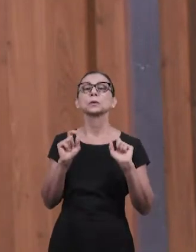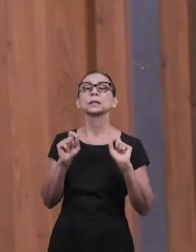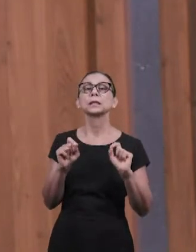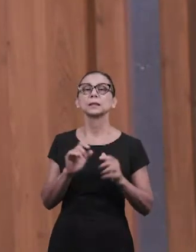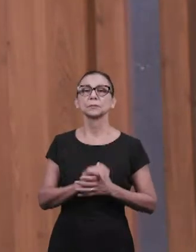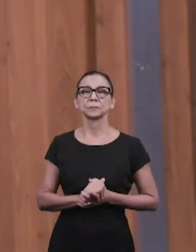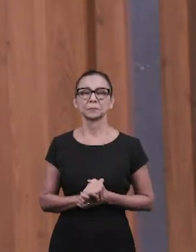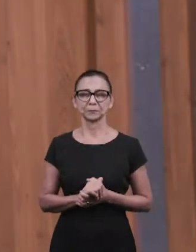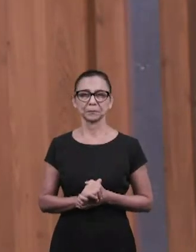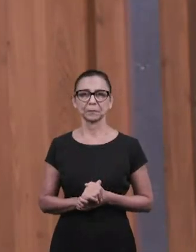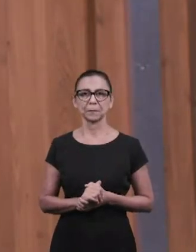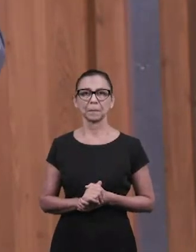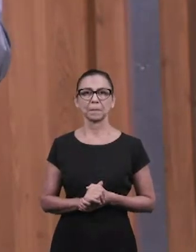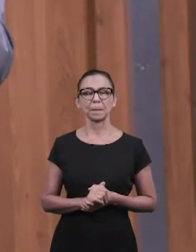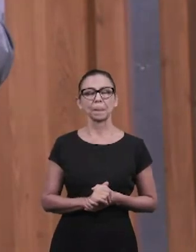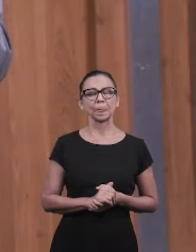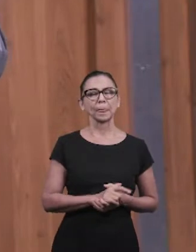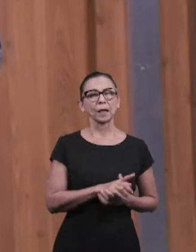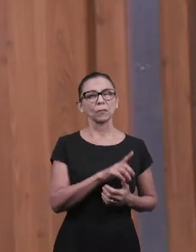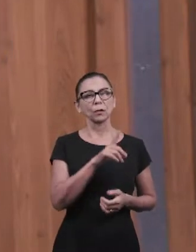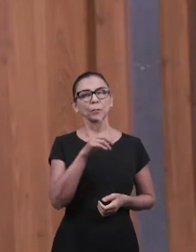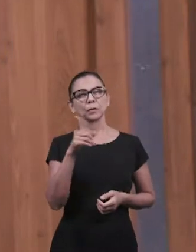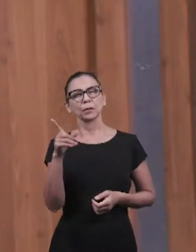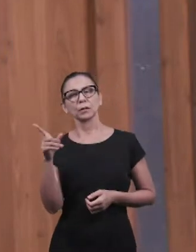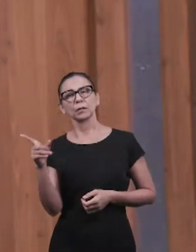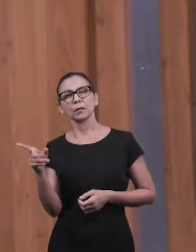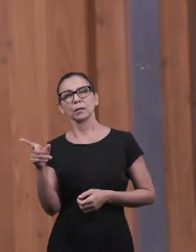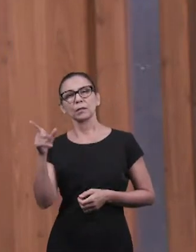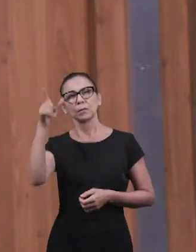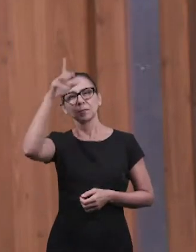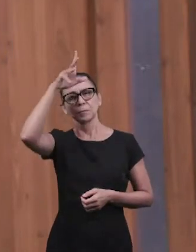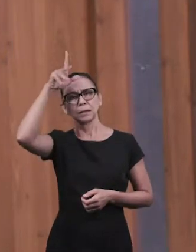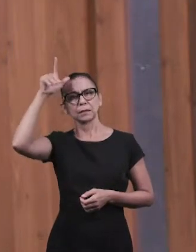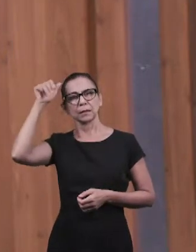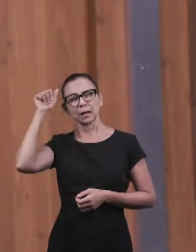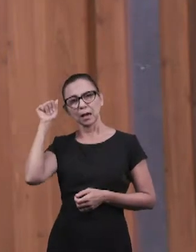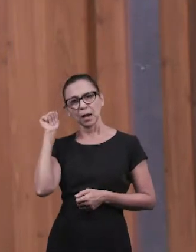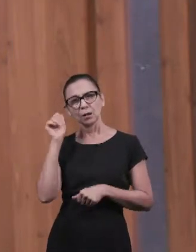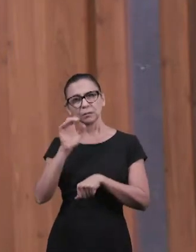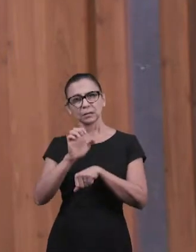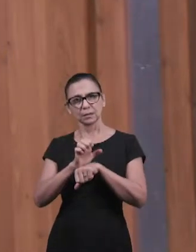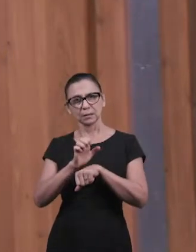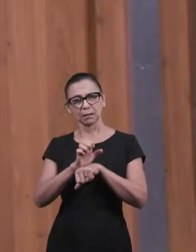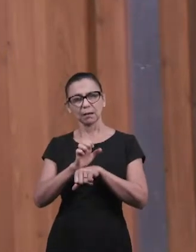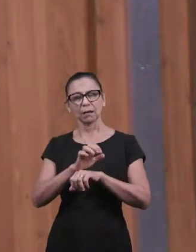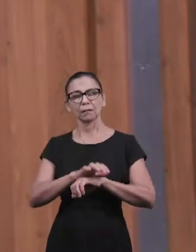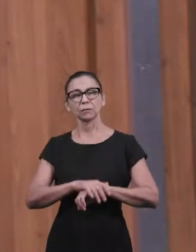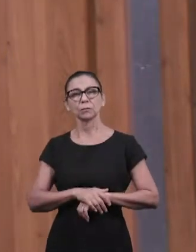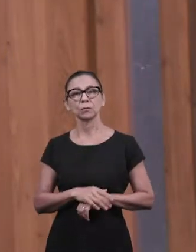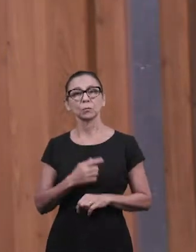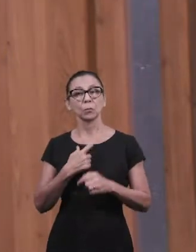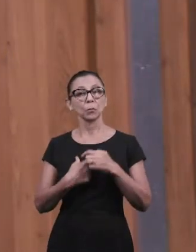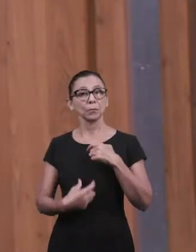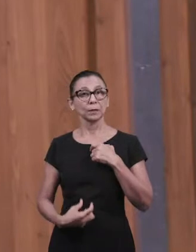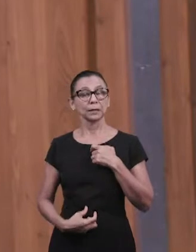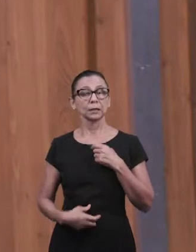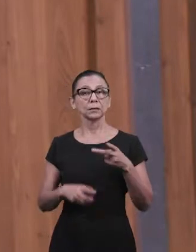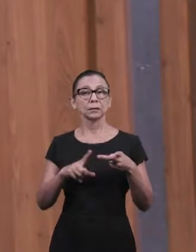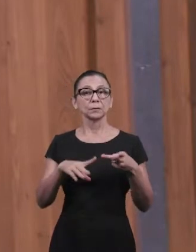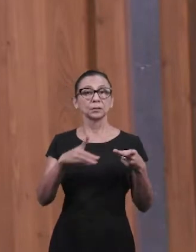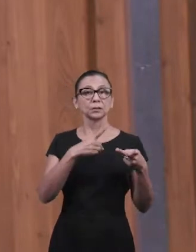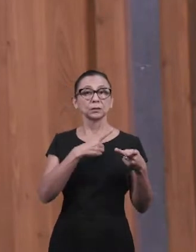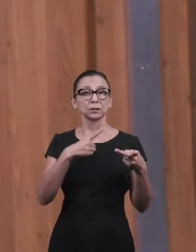lá de Manaus, o irmão Regis, ele é um obreiro lá do estado do Amazonas. E depois o diácono é o sir da igreja de